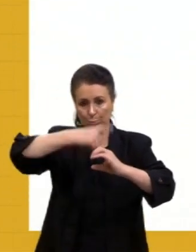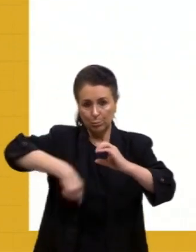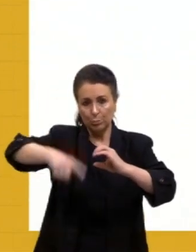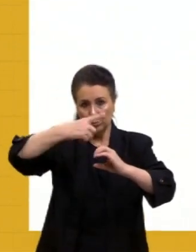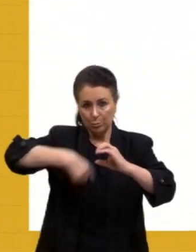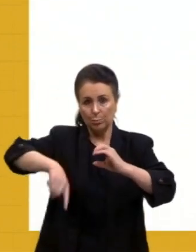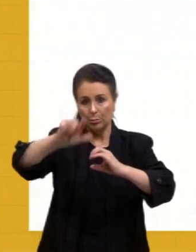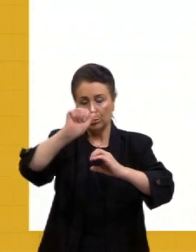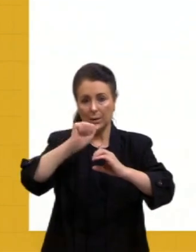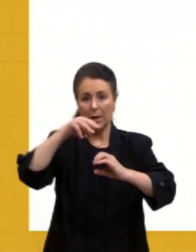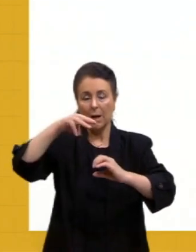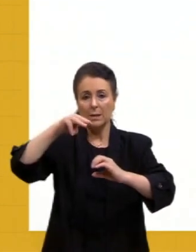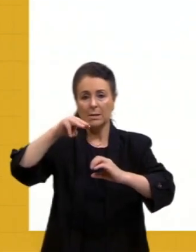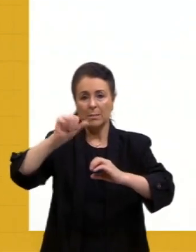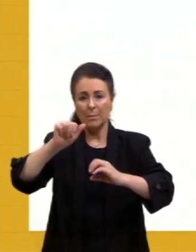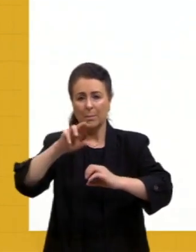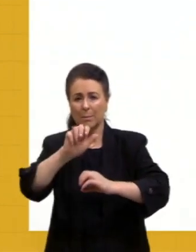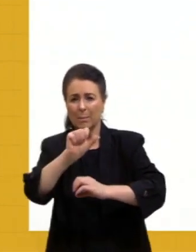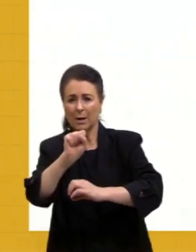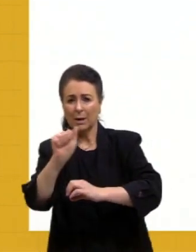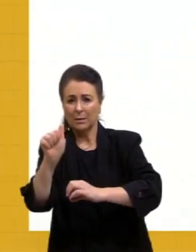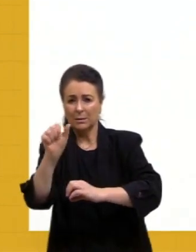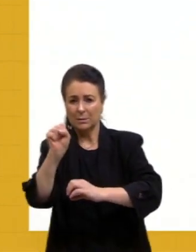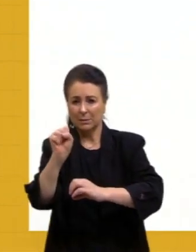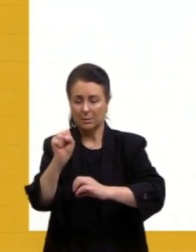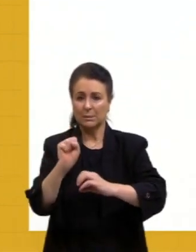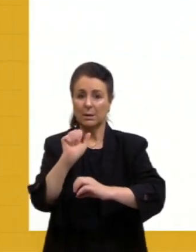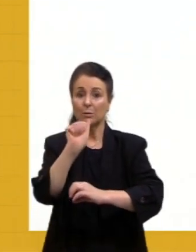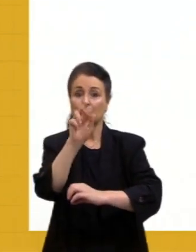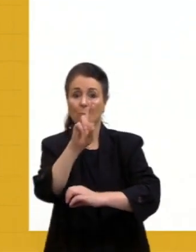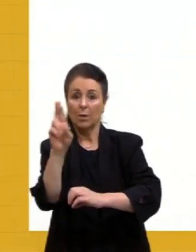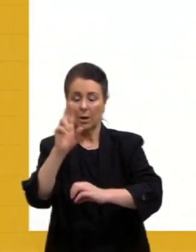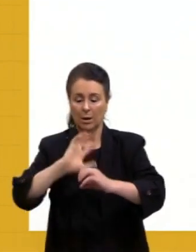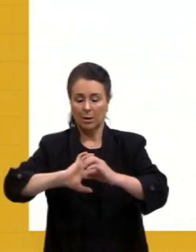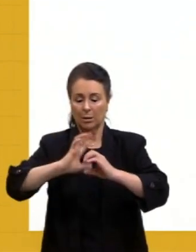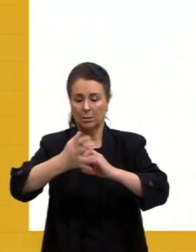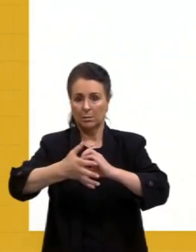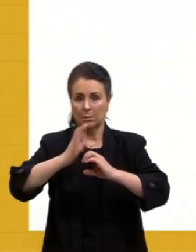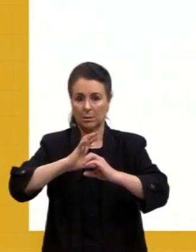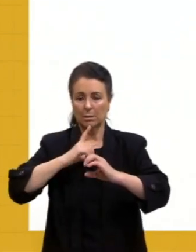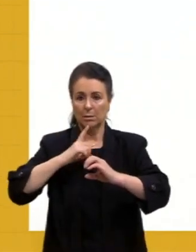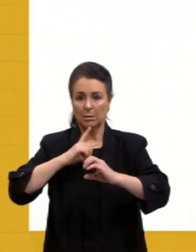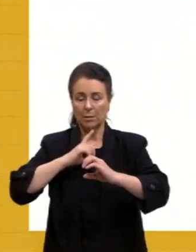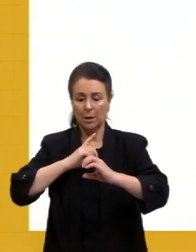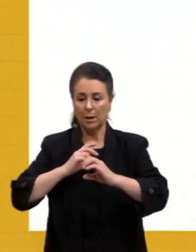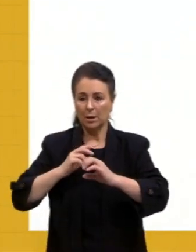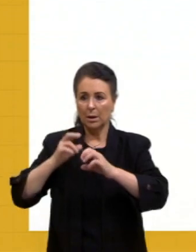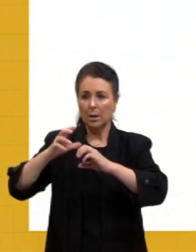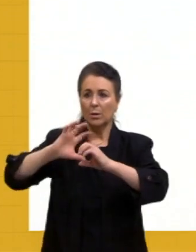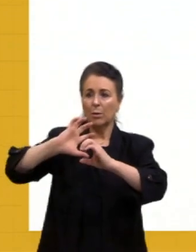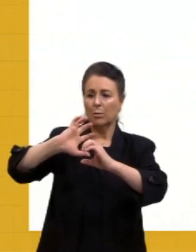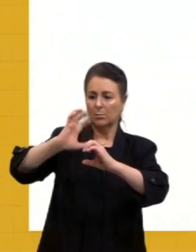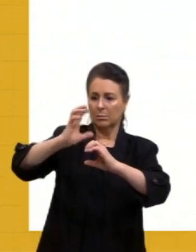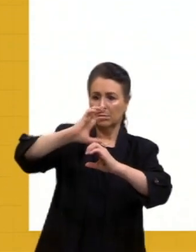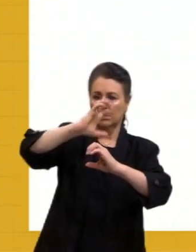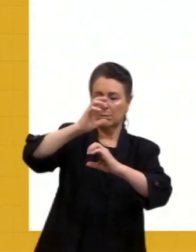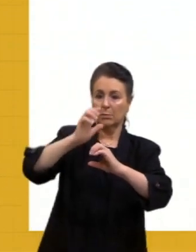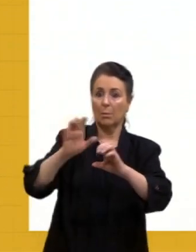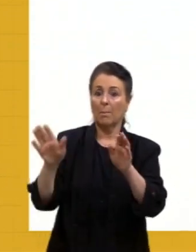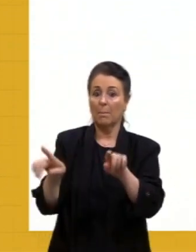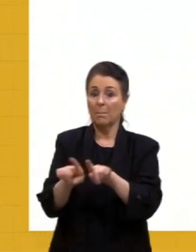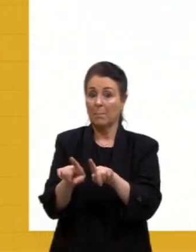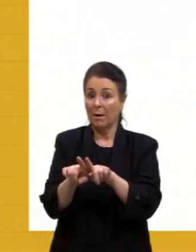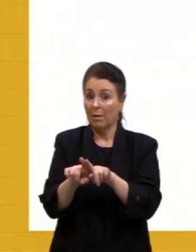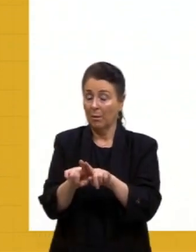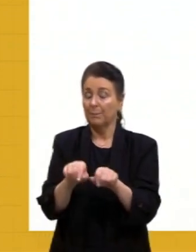essas massas de ar, e, então, elas vão se chocar. E aí nós temos as regiões que elas vão se formar. Quanto mais perto do Equador,